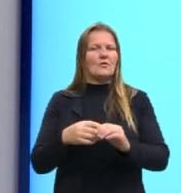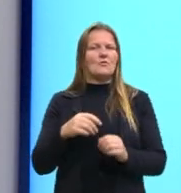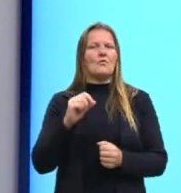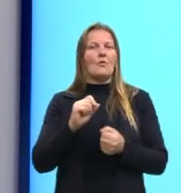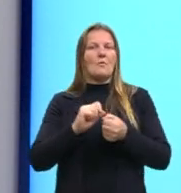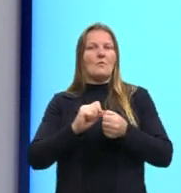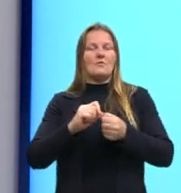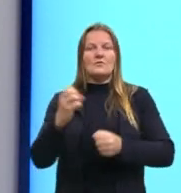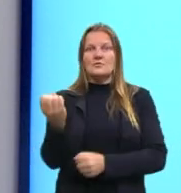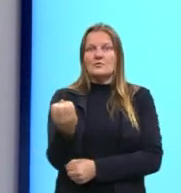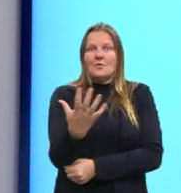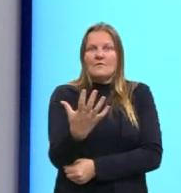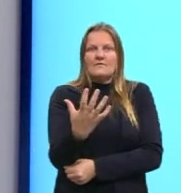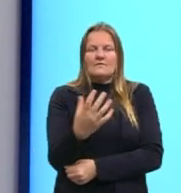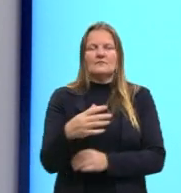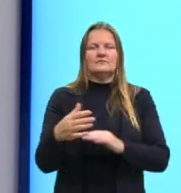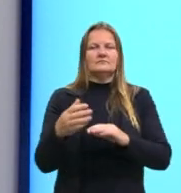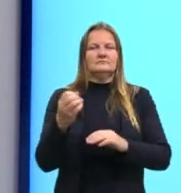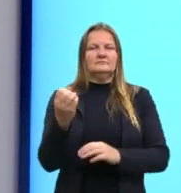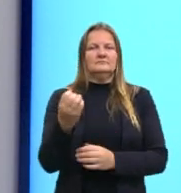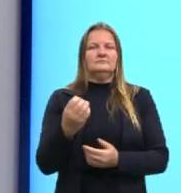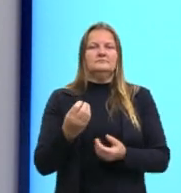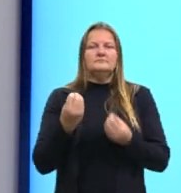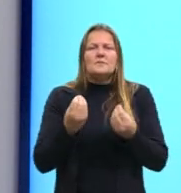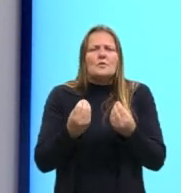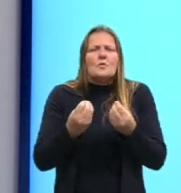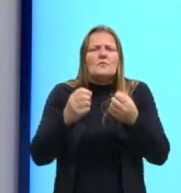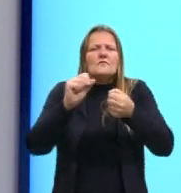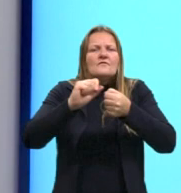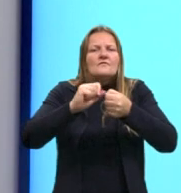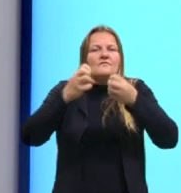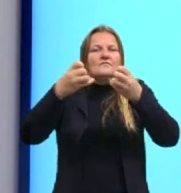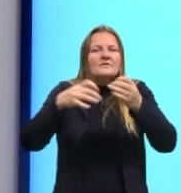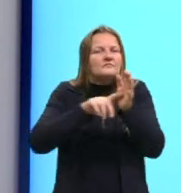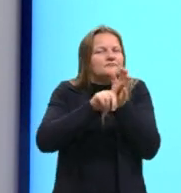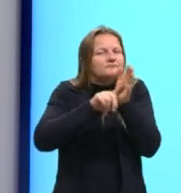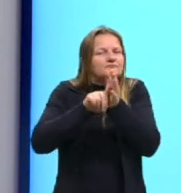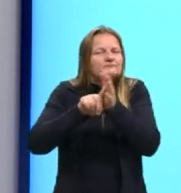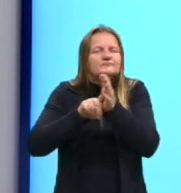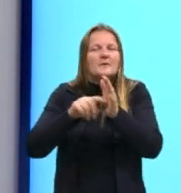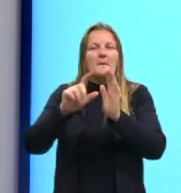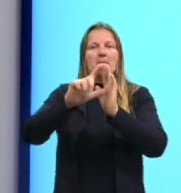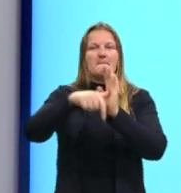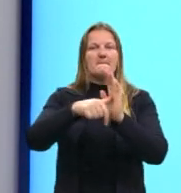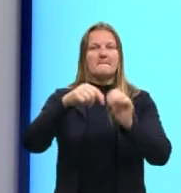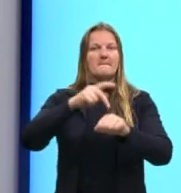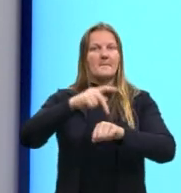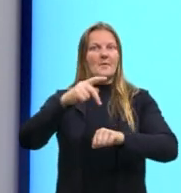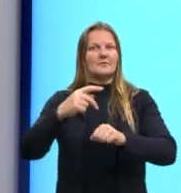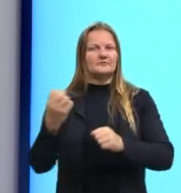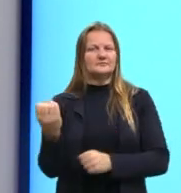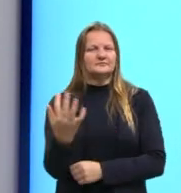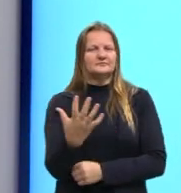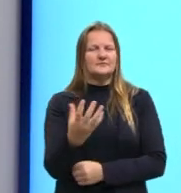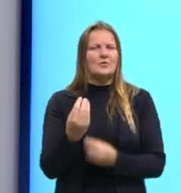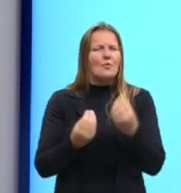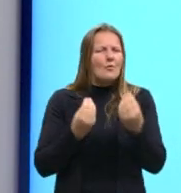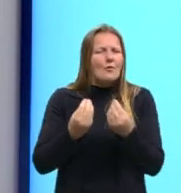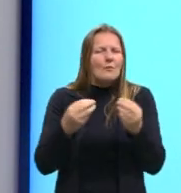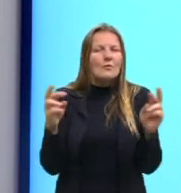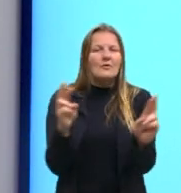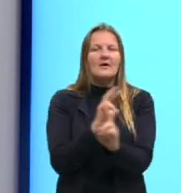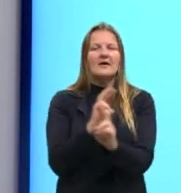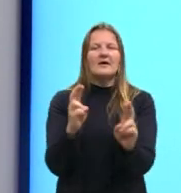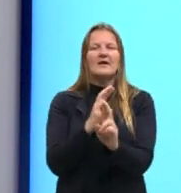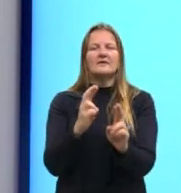da modernidade? Então, vamos ver que essa contemporaneidade, ou a pós-modernidade, essas relações, como ocorrem essas